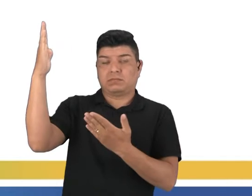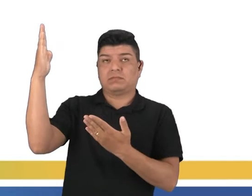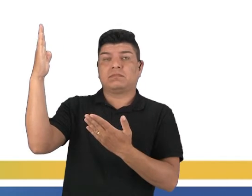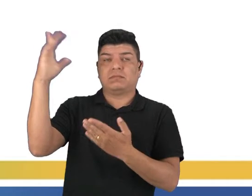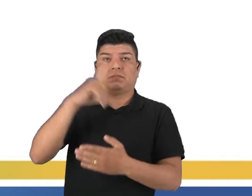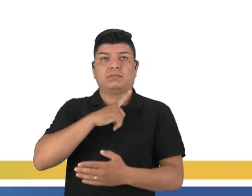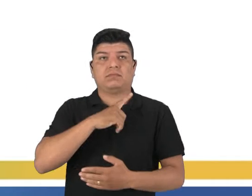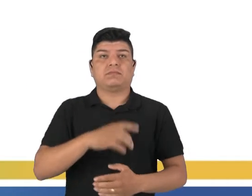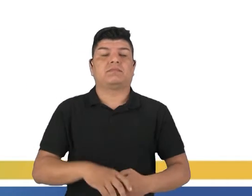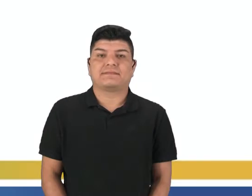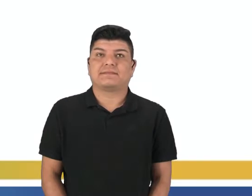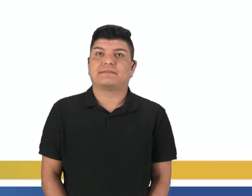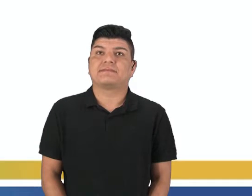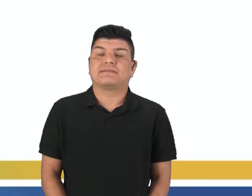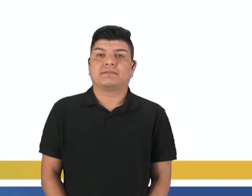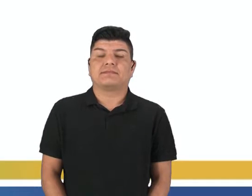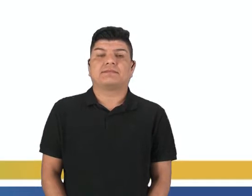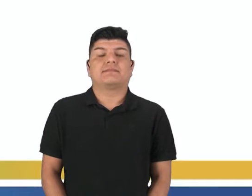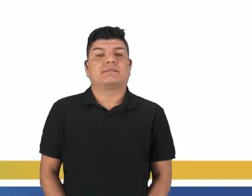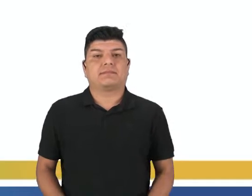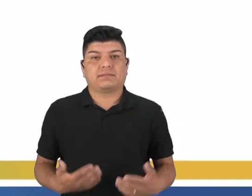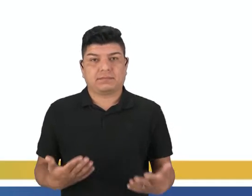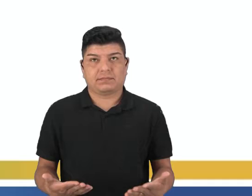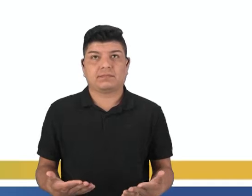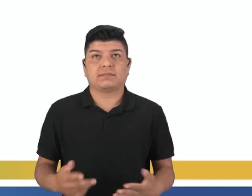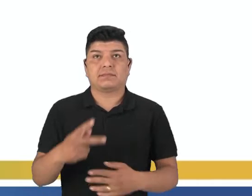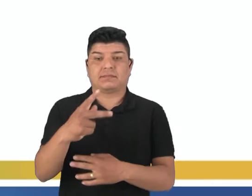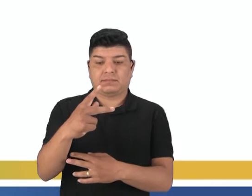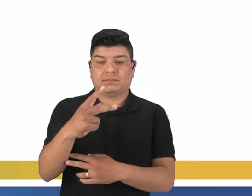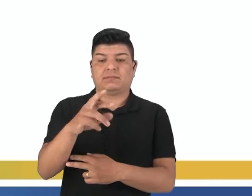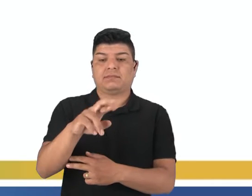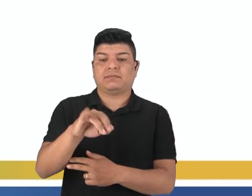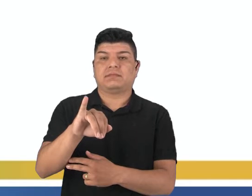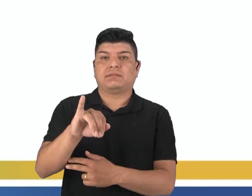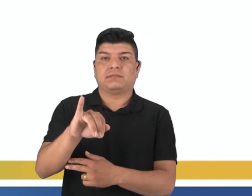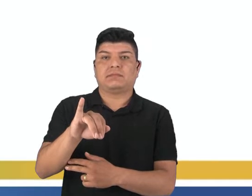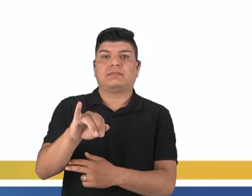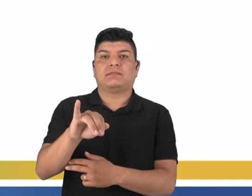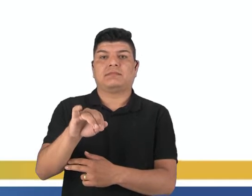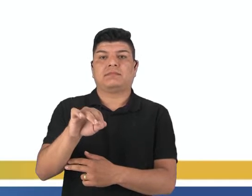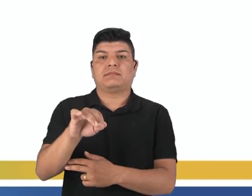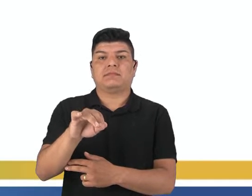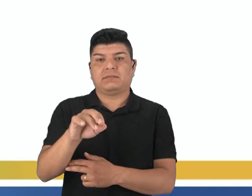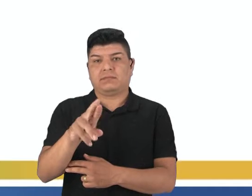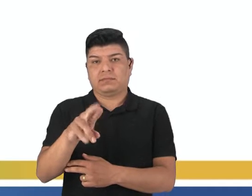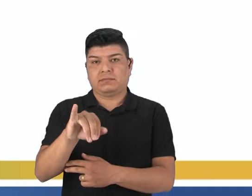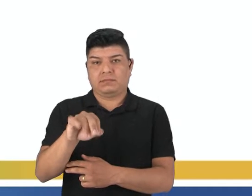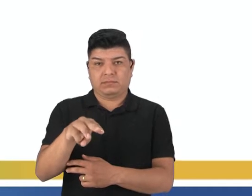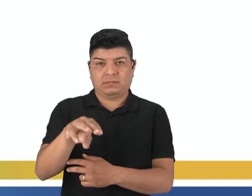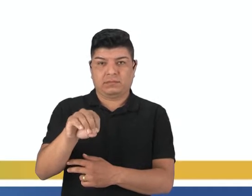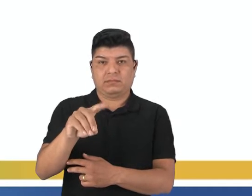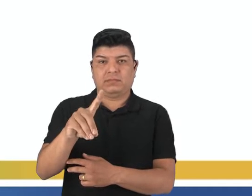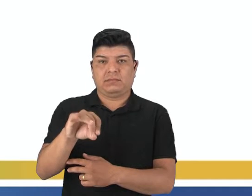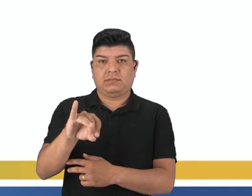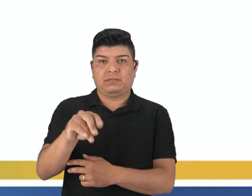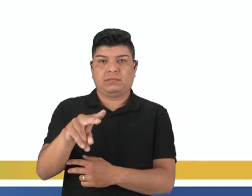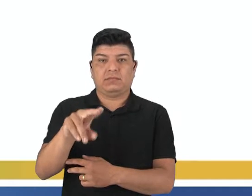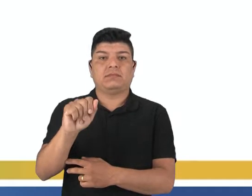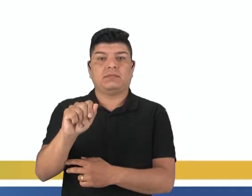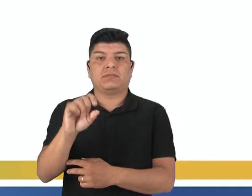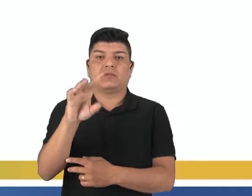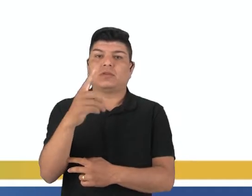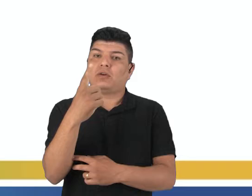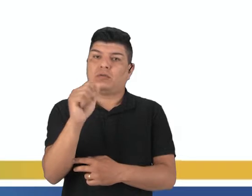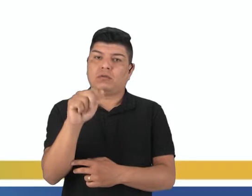de guanina. Bom, as nossas pirimidinas, elas são bases nitrogenadas, né? Composta por apenas um anel, como